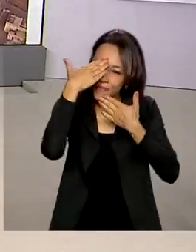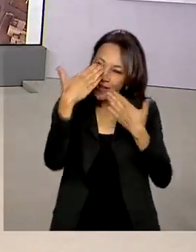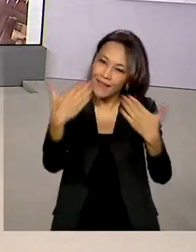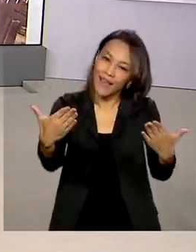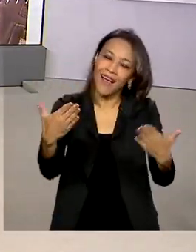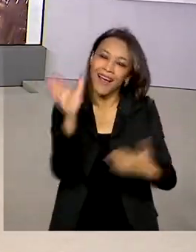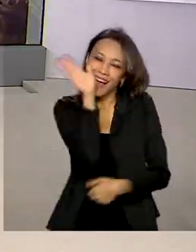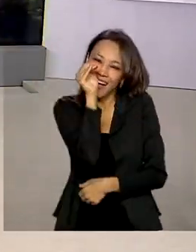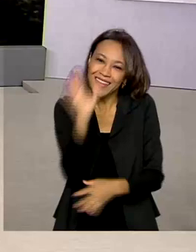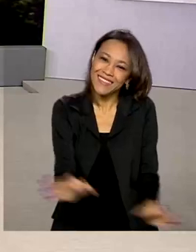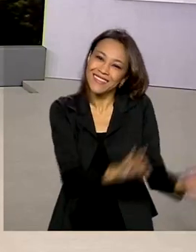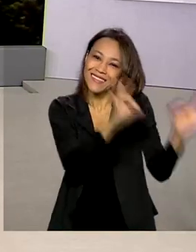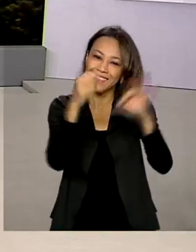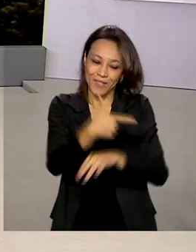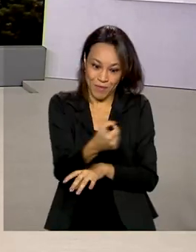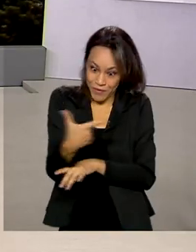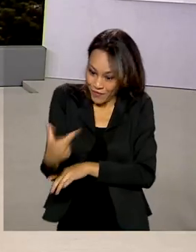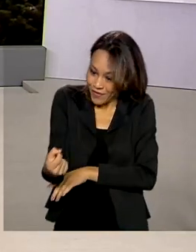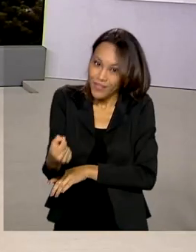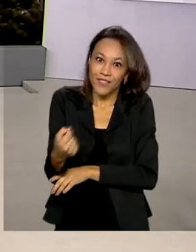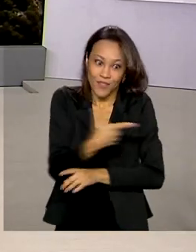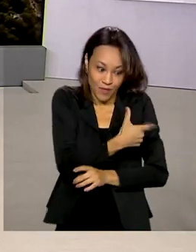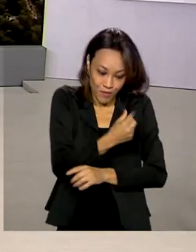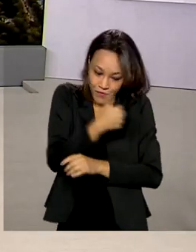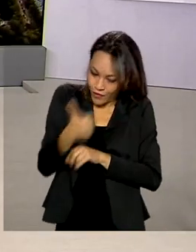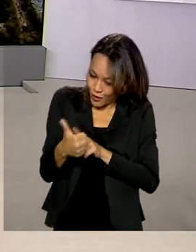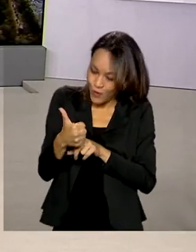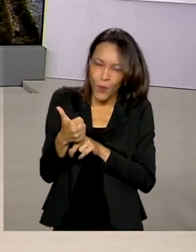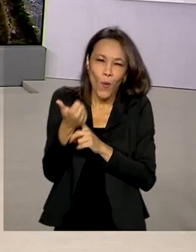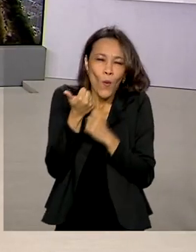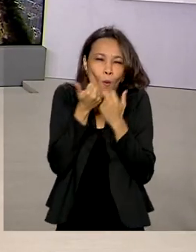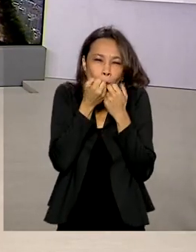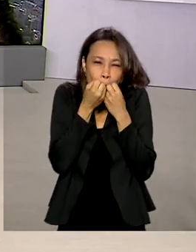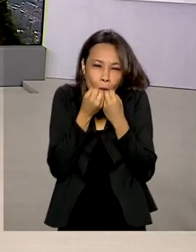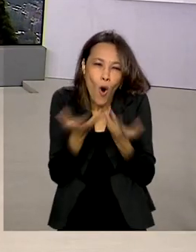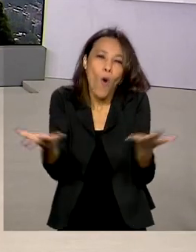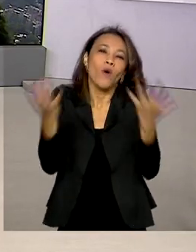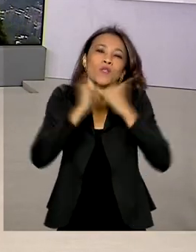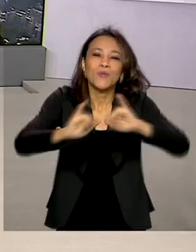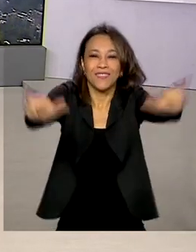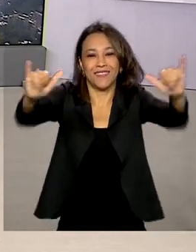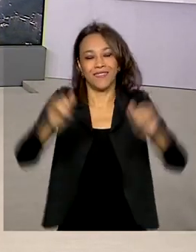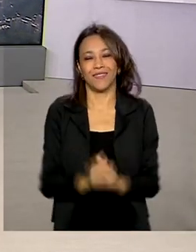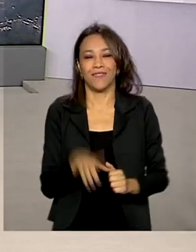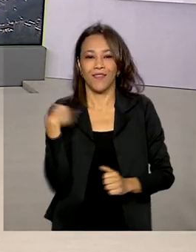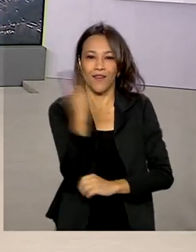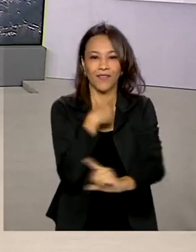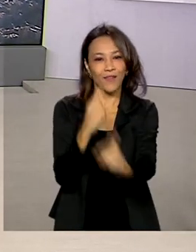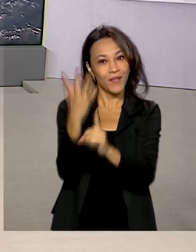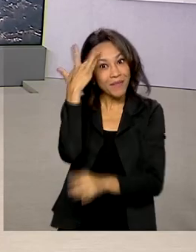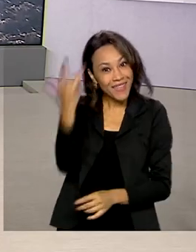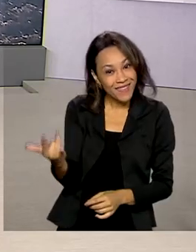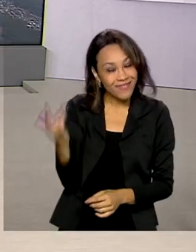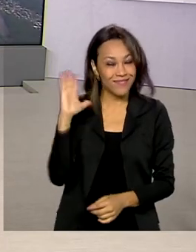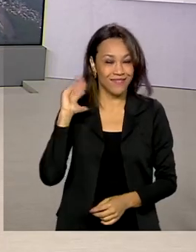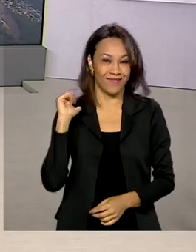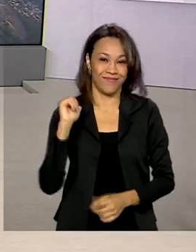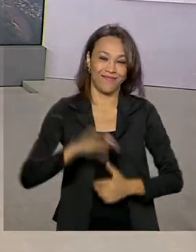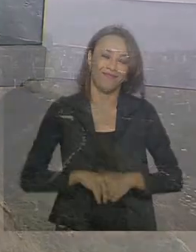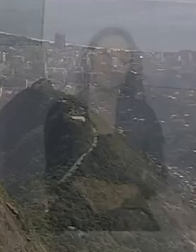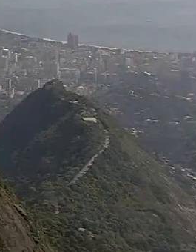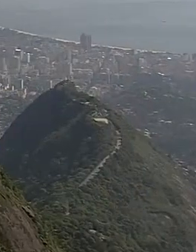companhia em 2020. Um 2021 cheio de notícias boas para você. A gente se encontra amanhã. Até lá.